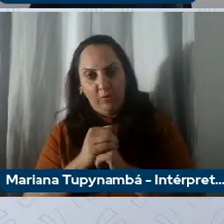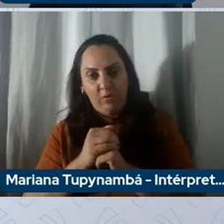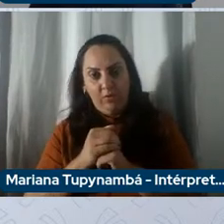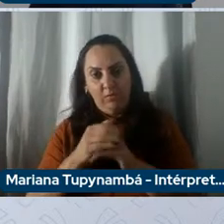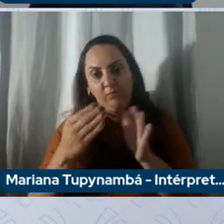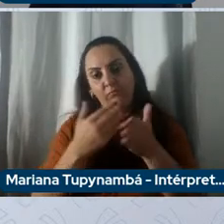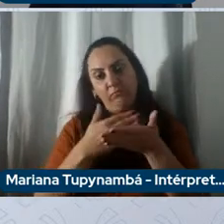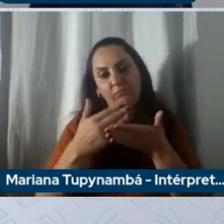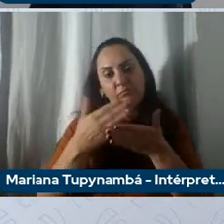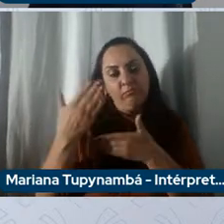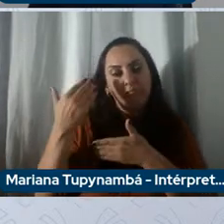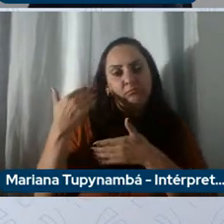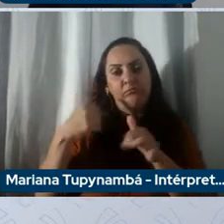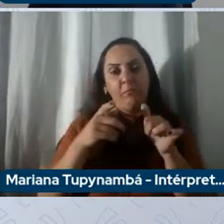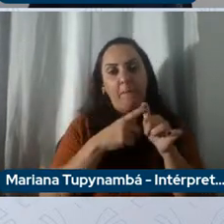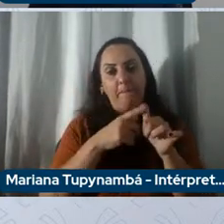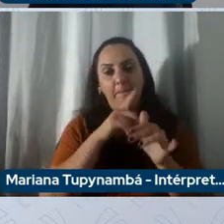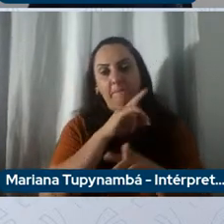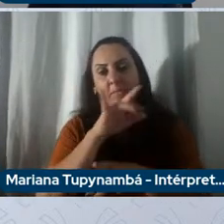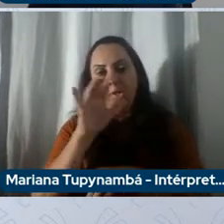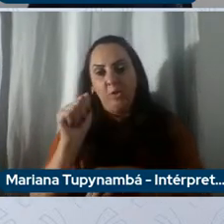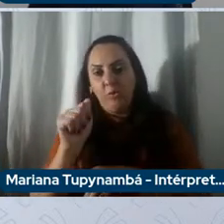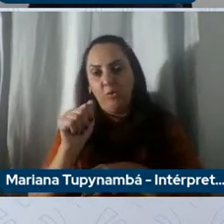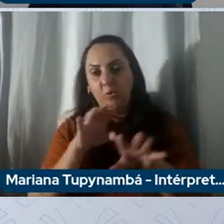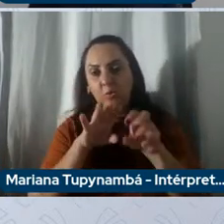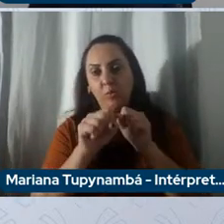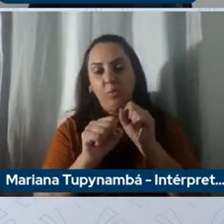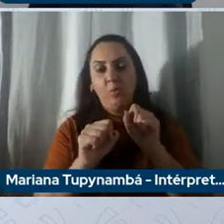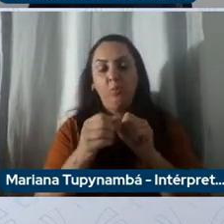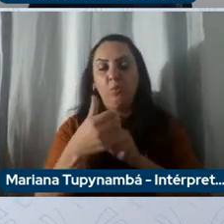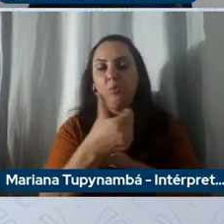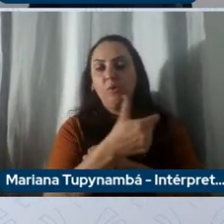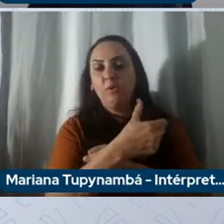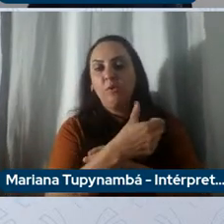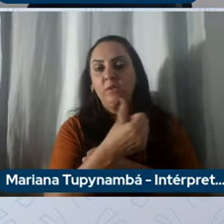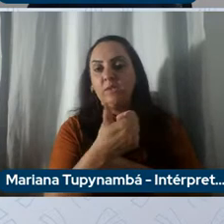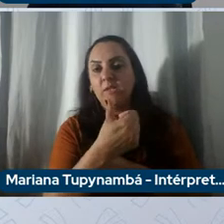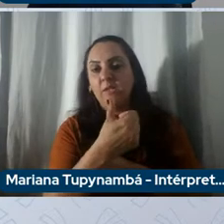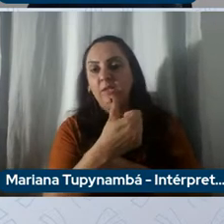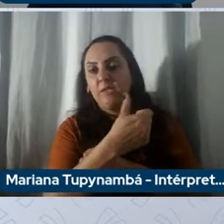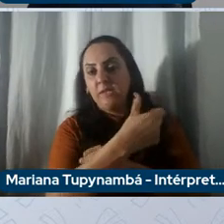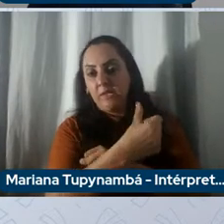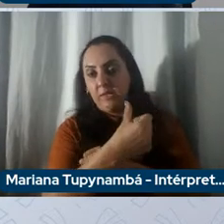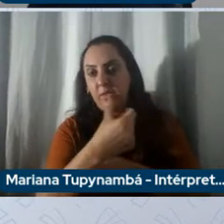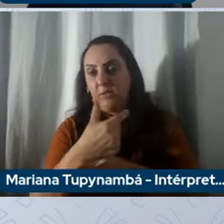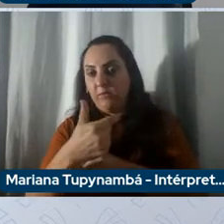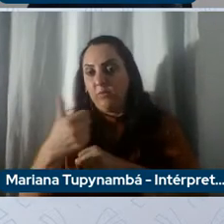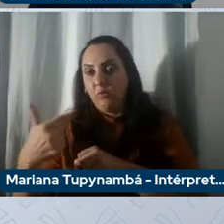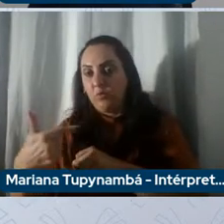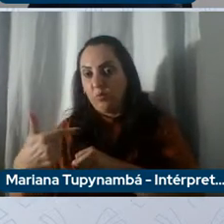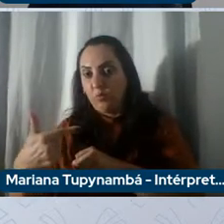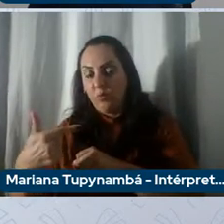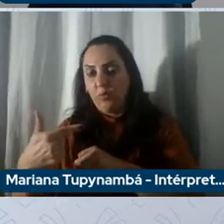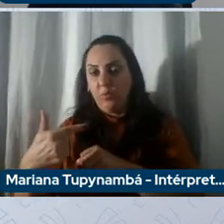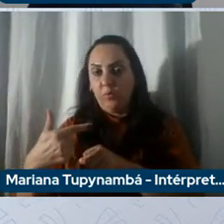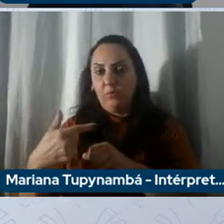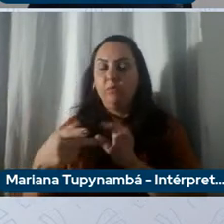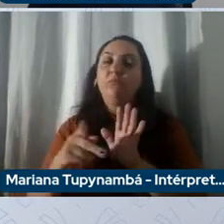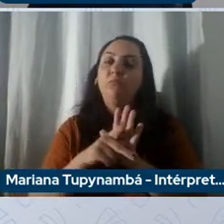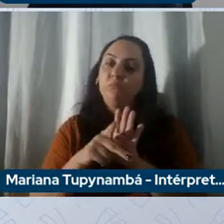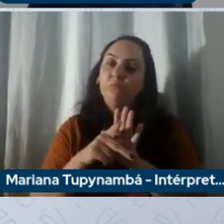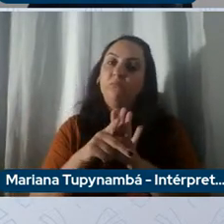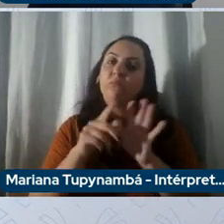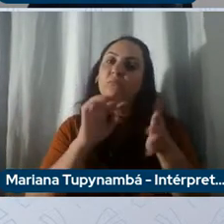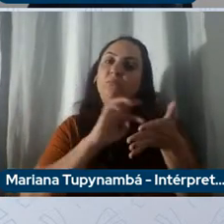dia nós formamos 122 projetos de sinergia que significa melhorar a rentabilidade